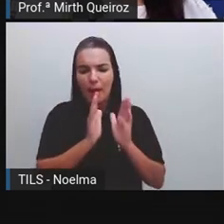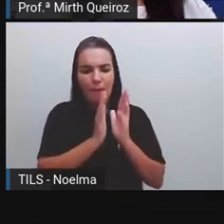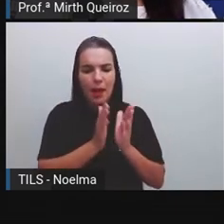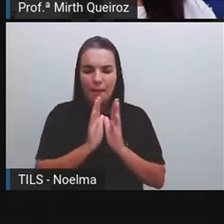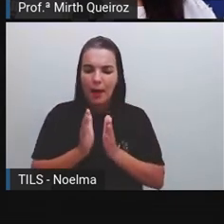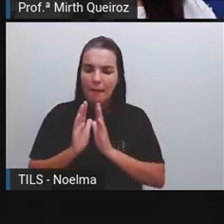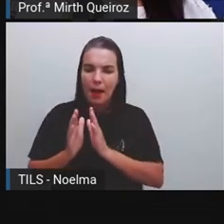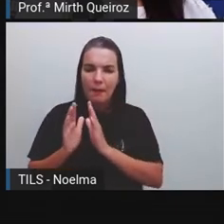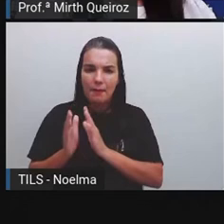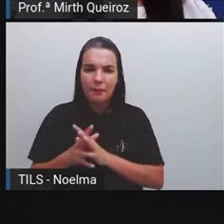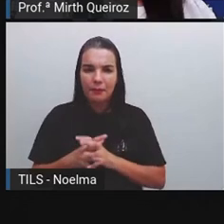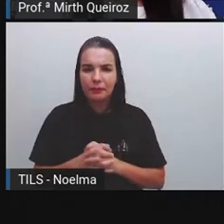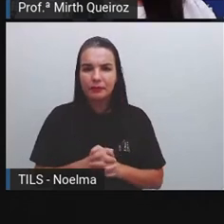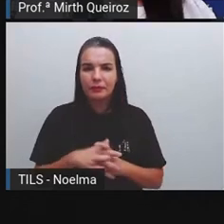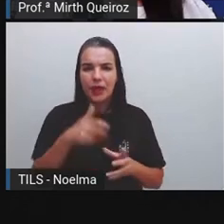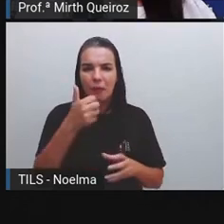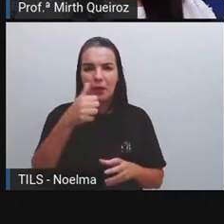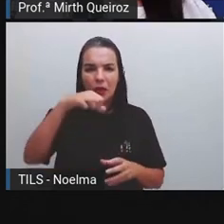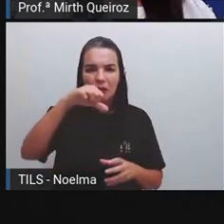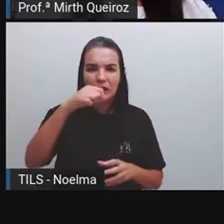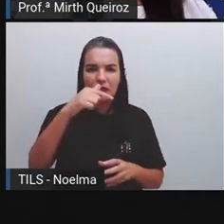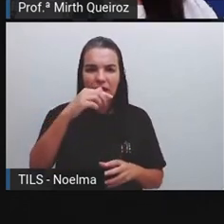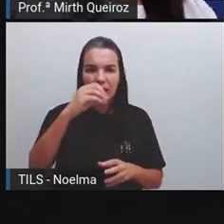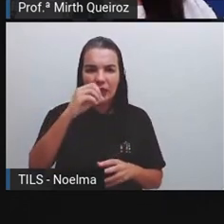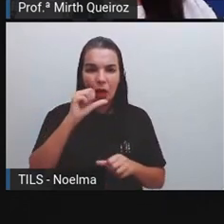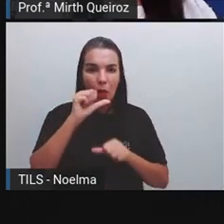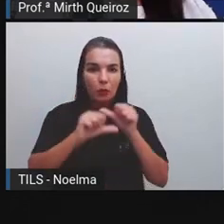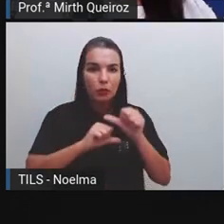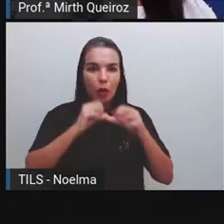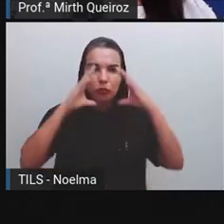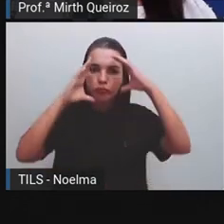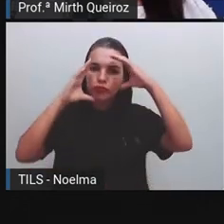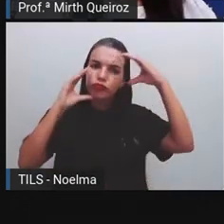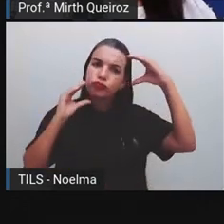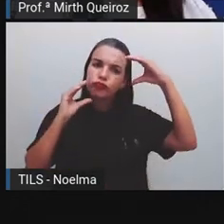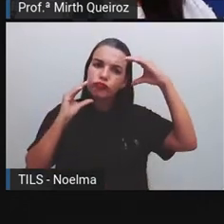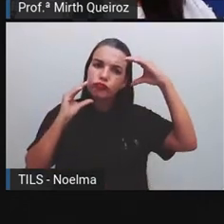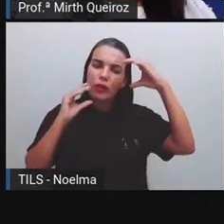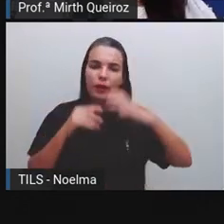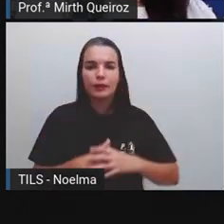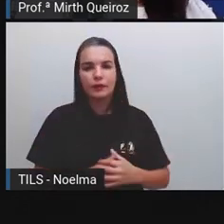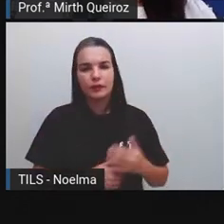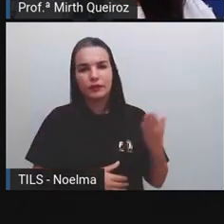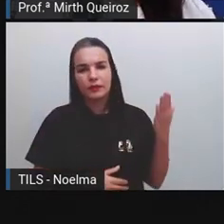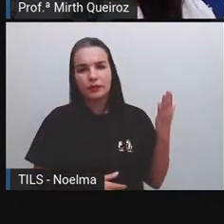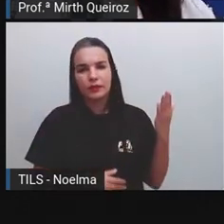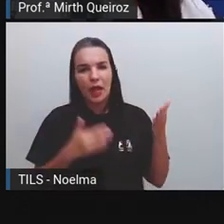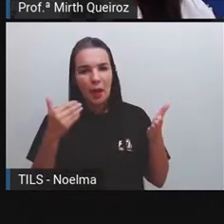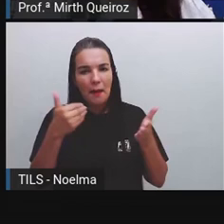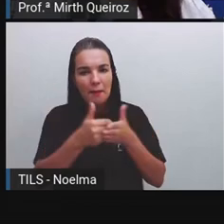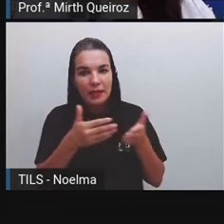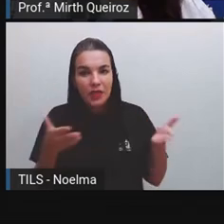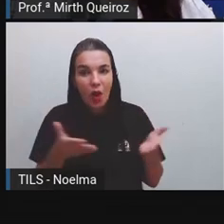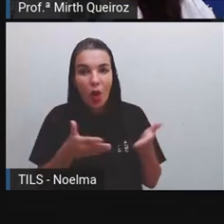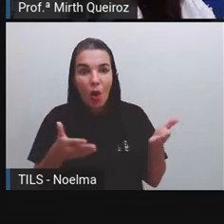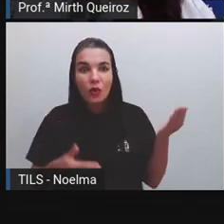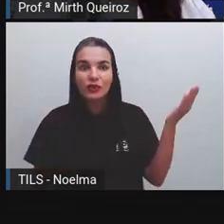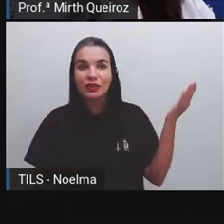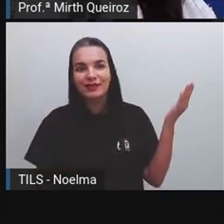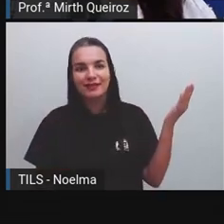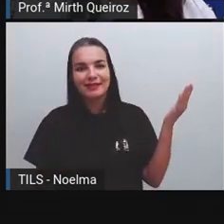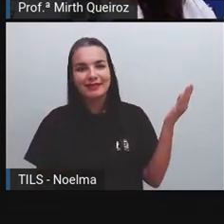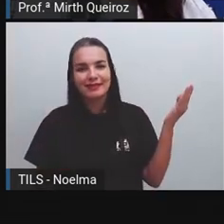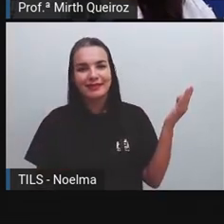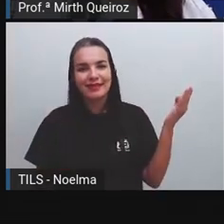hoje. Em 1970 também. Em 1985, já está mais próximo do personagem que a gente tem